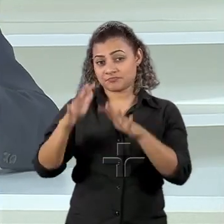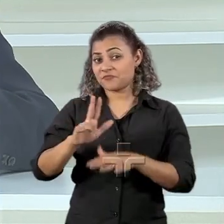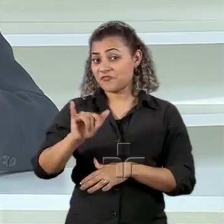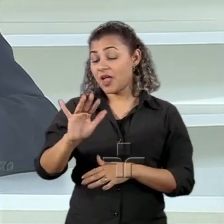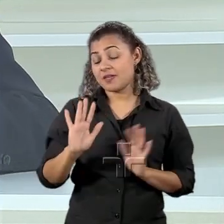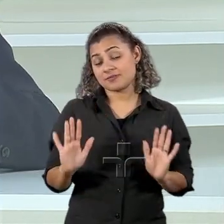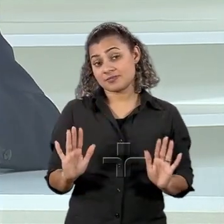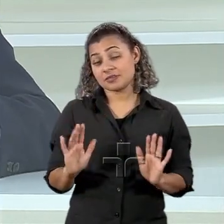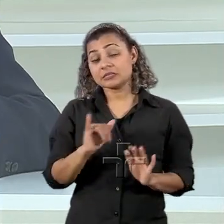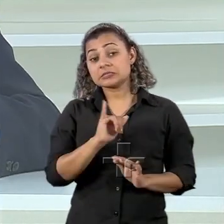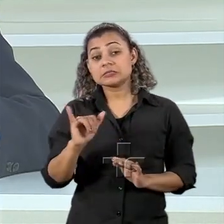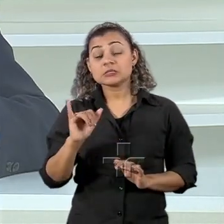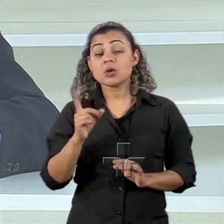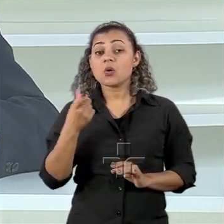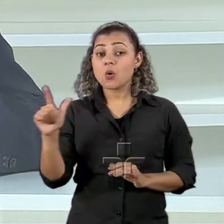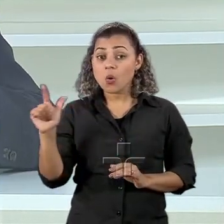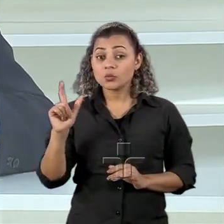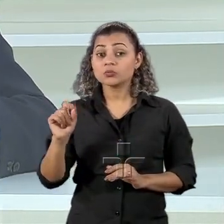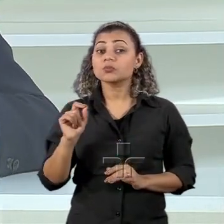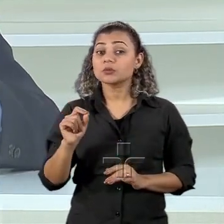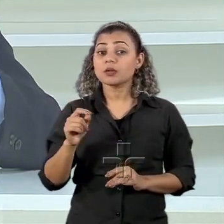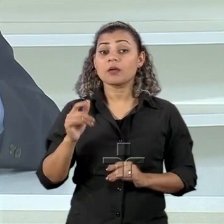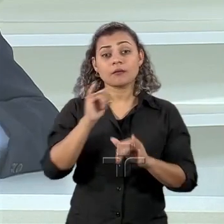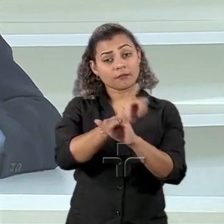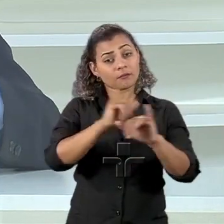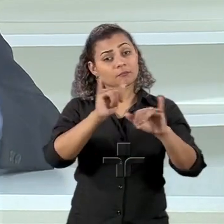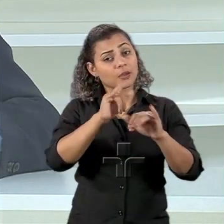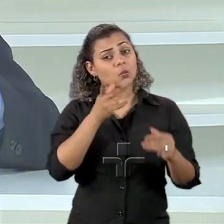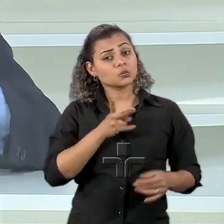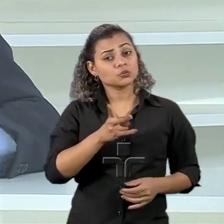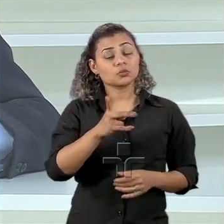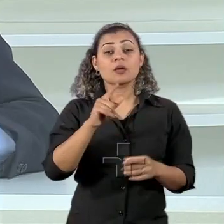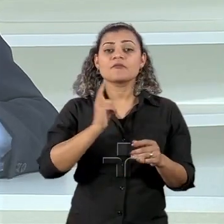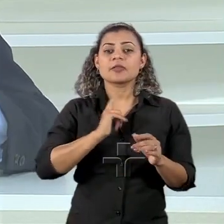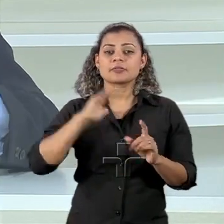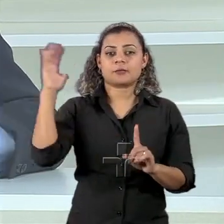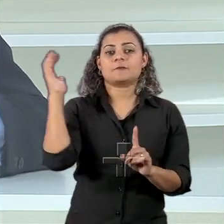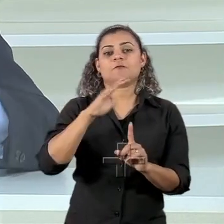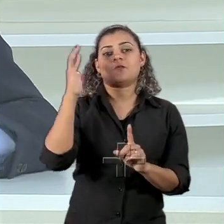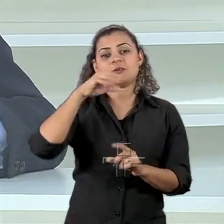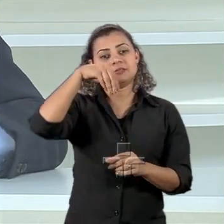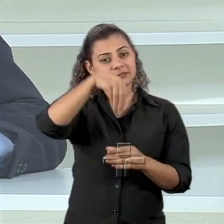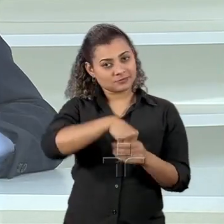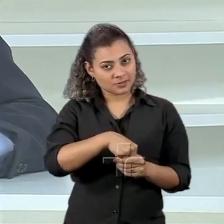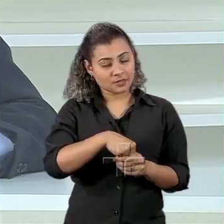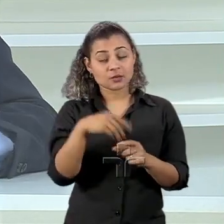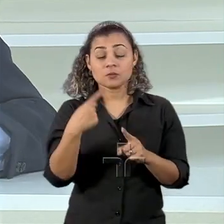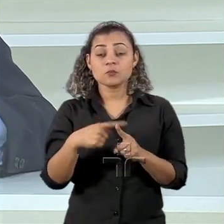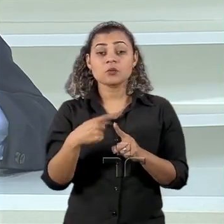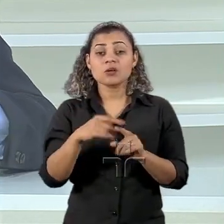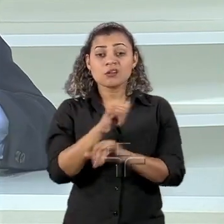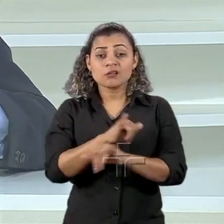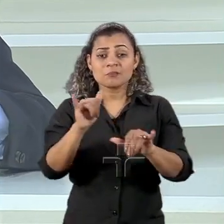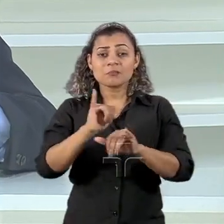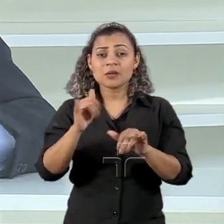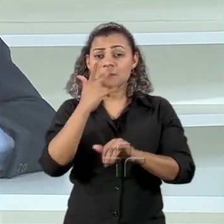se o outro lado ganhar essa campanha vai continuar e vai ter impacto interno porque essa campanha de descrédito